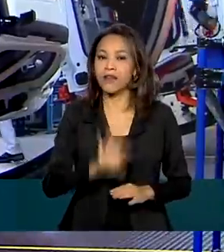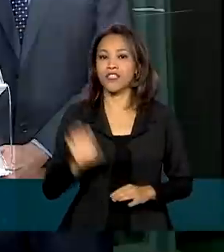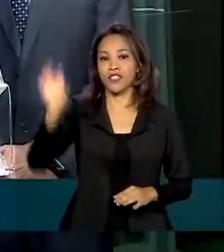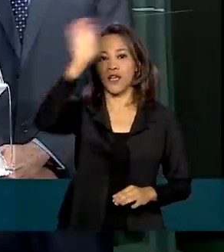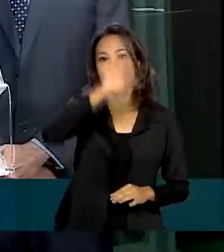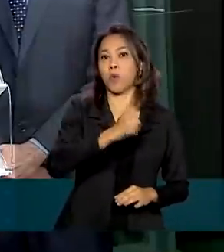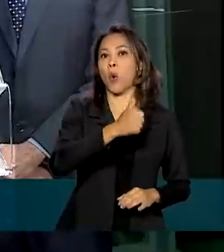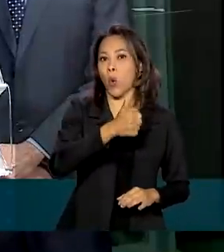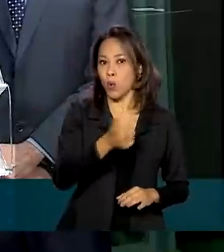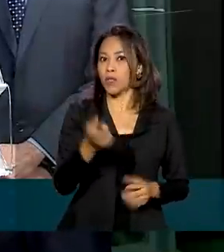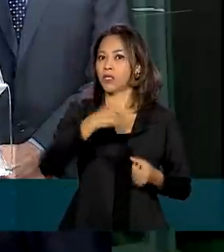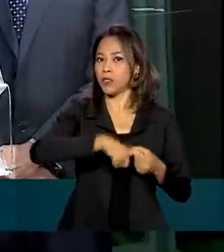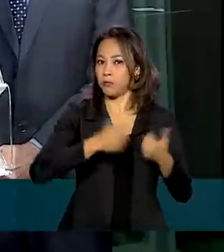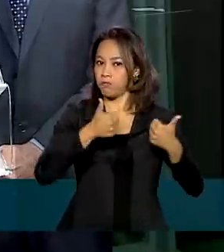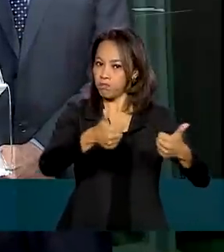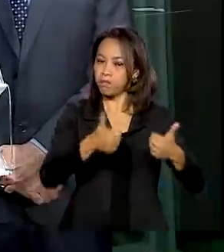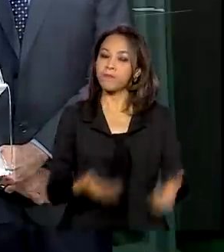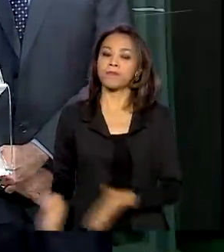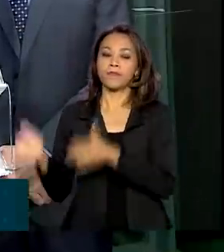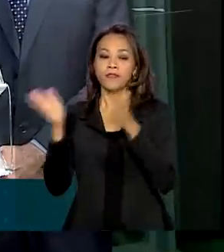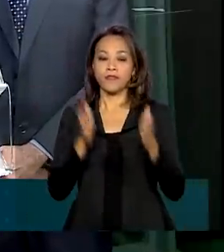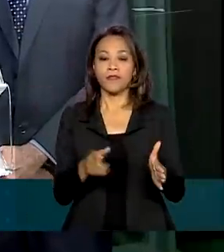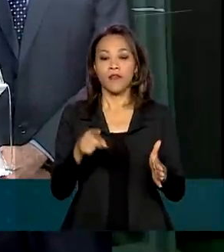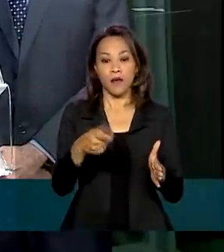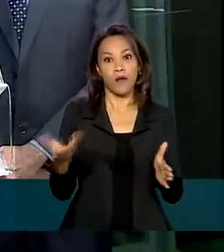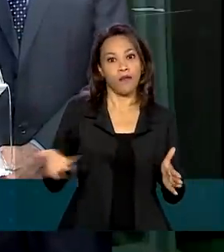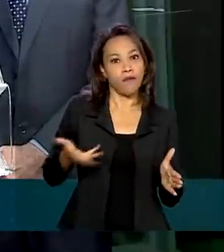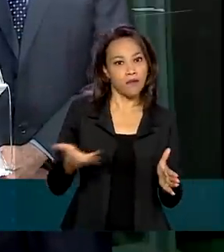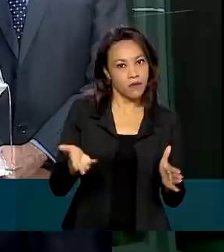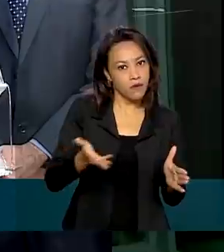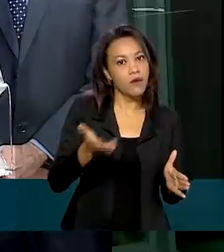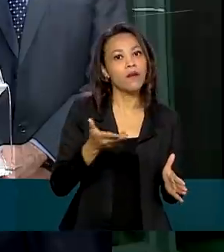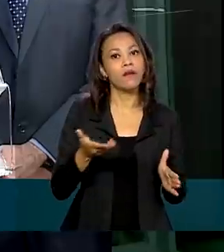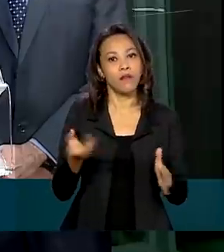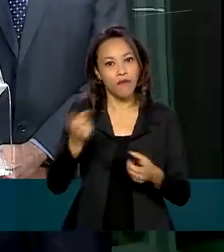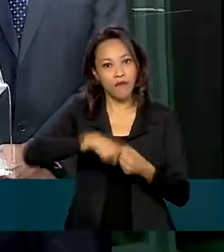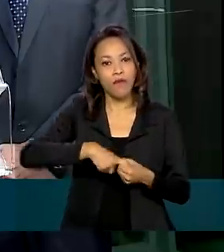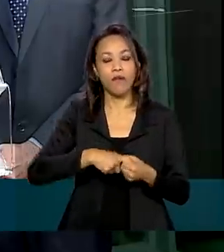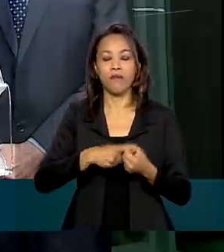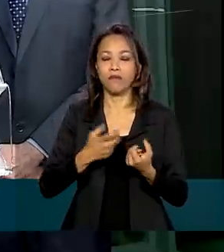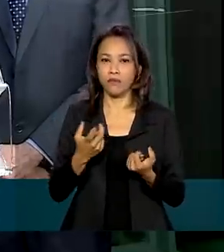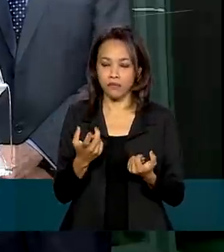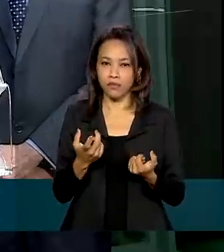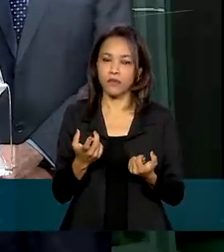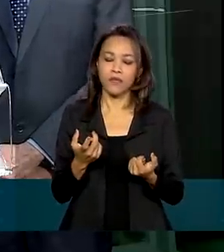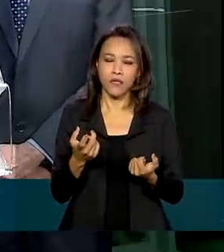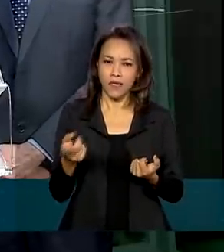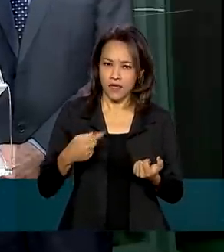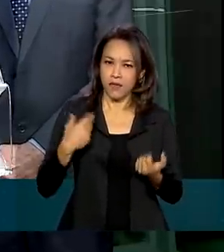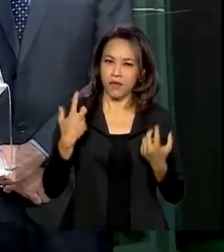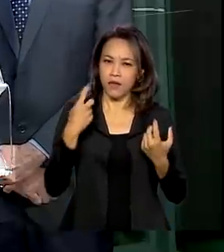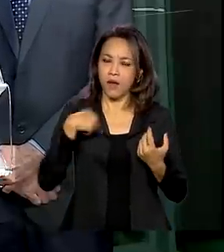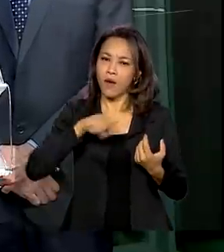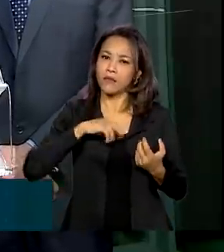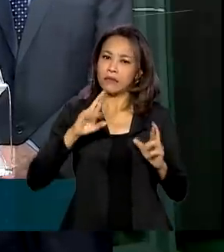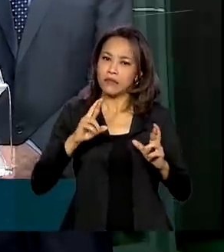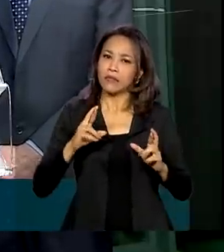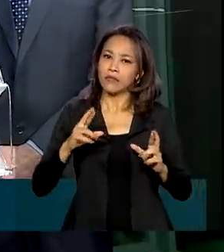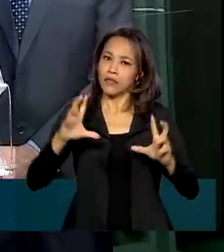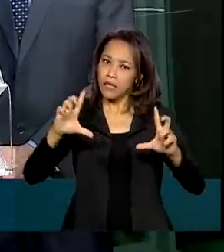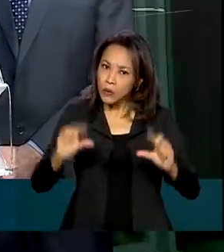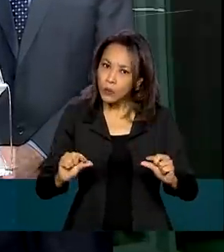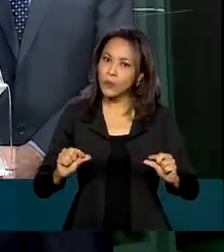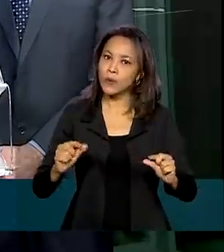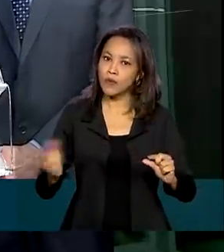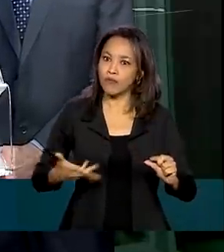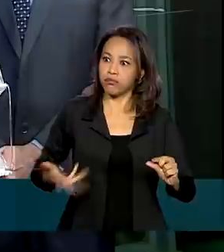IBGE. O ritmo não só é muito forte, como está acelerando. Nós até esperamos que em algum momento essa aceleração se reduza, porque